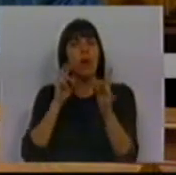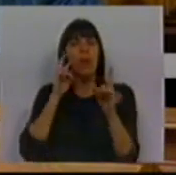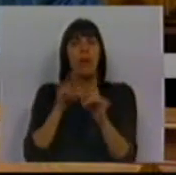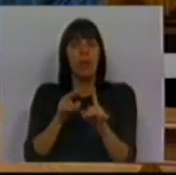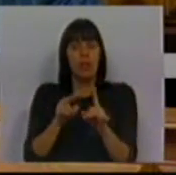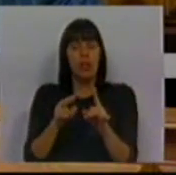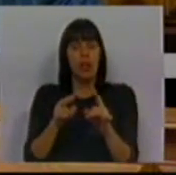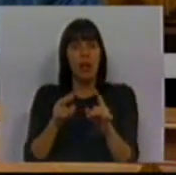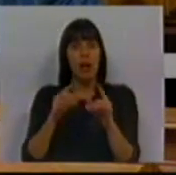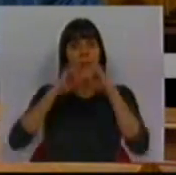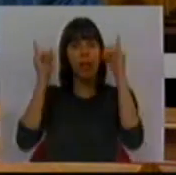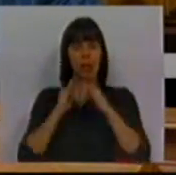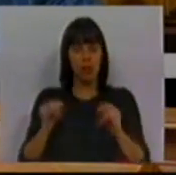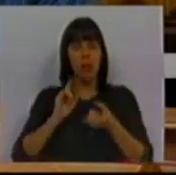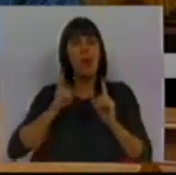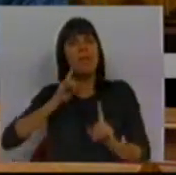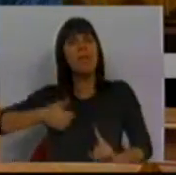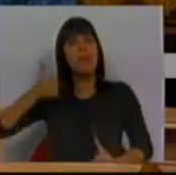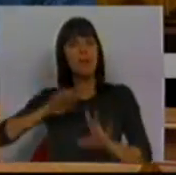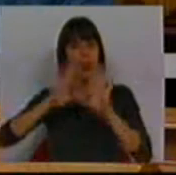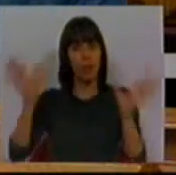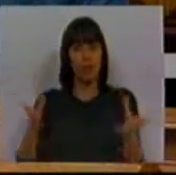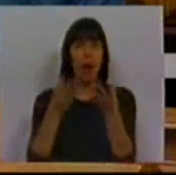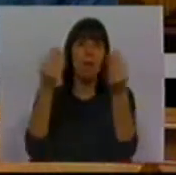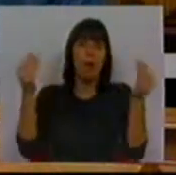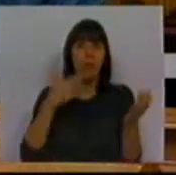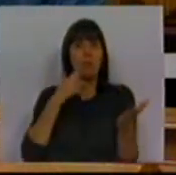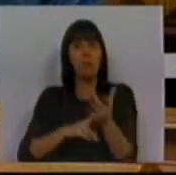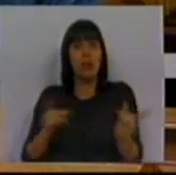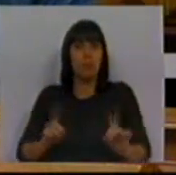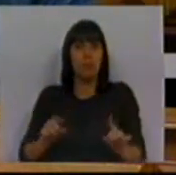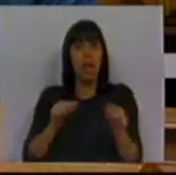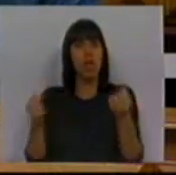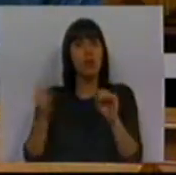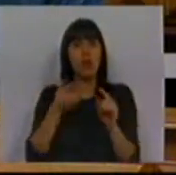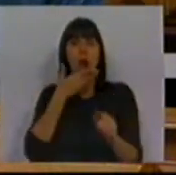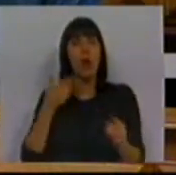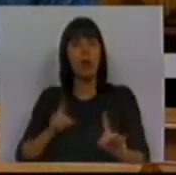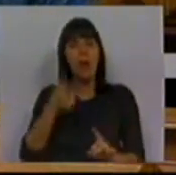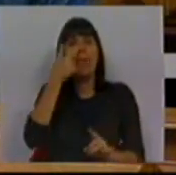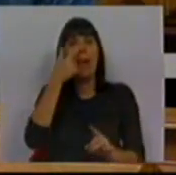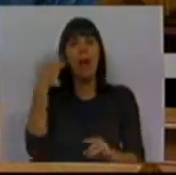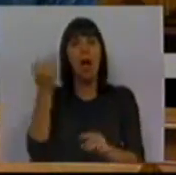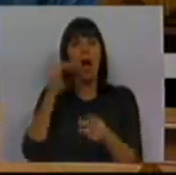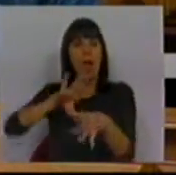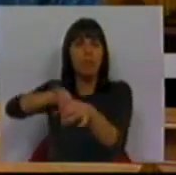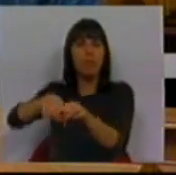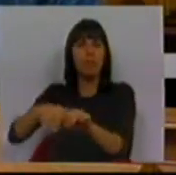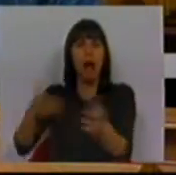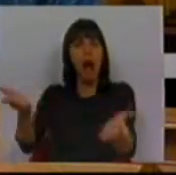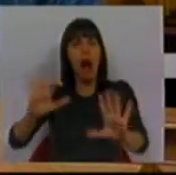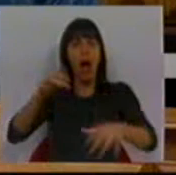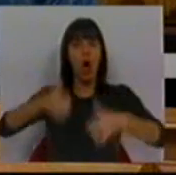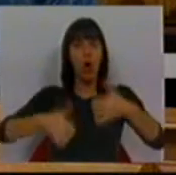internacional, aquilo que é fundamental. Para muitos, certamente, esta discussão não convém porque prefere que as instituições se degradem e não sejam